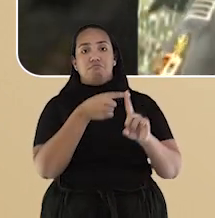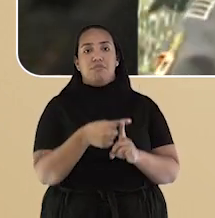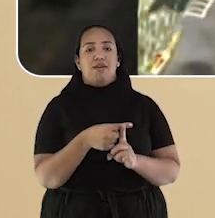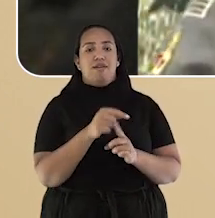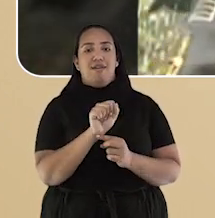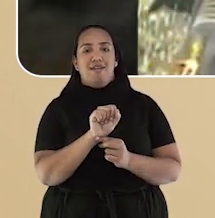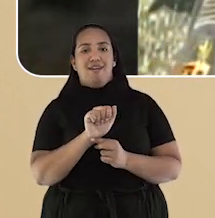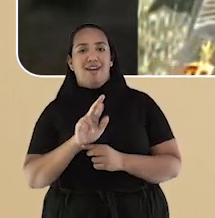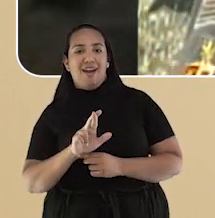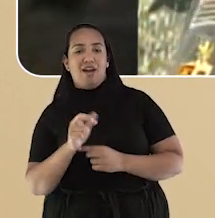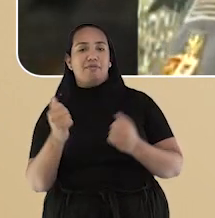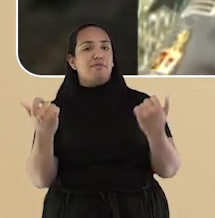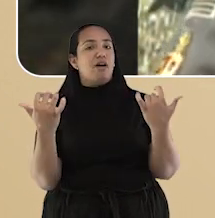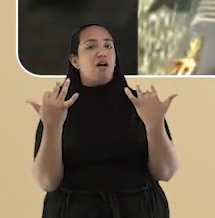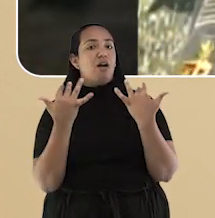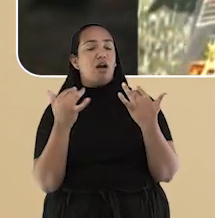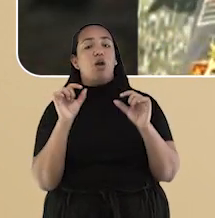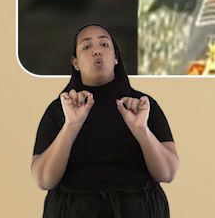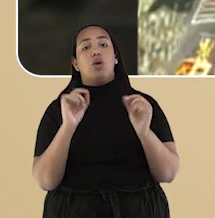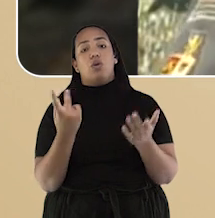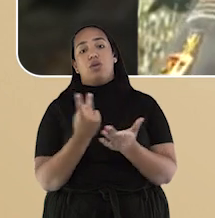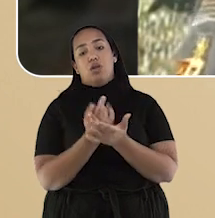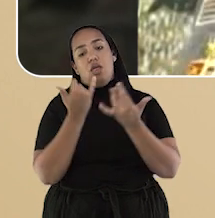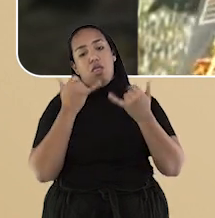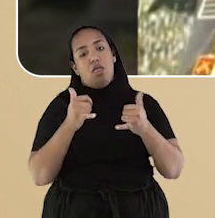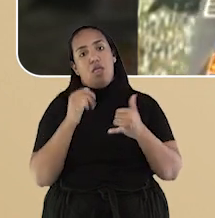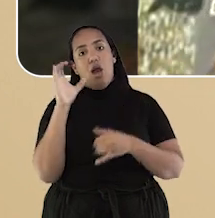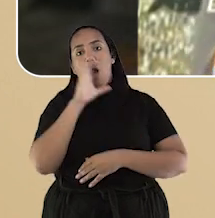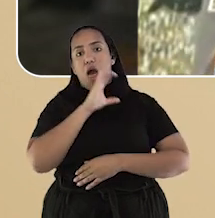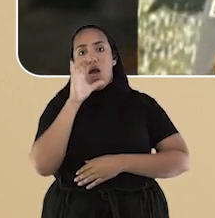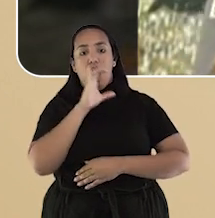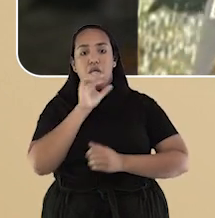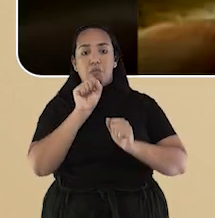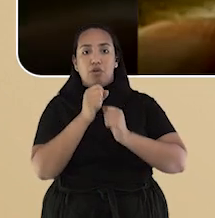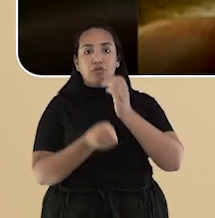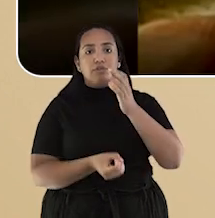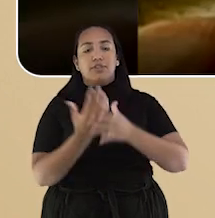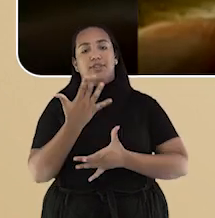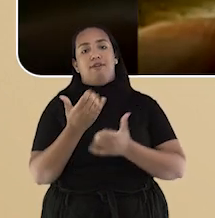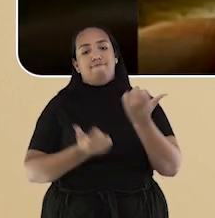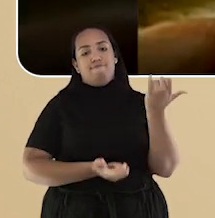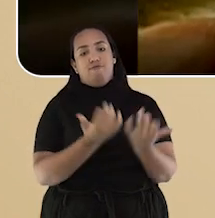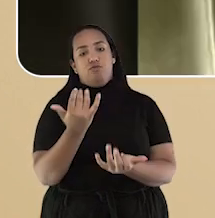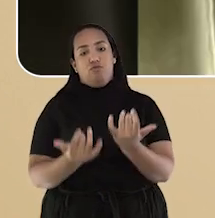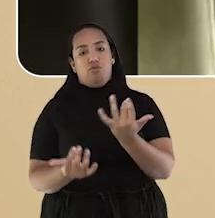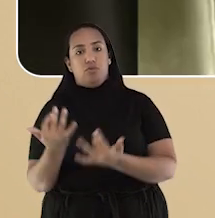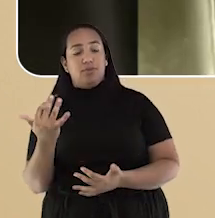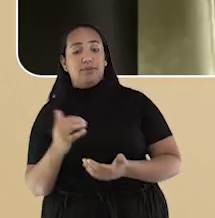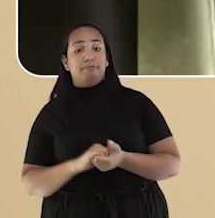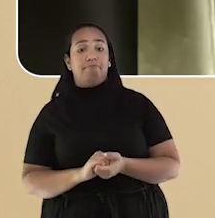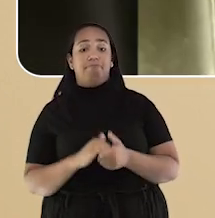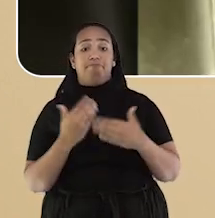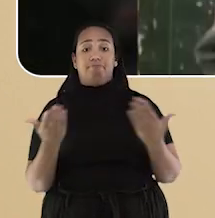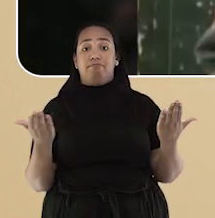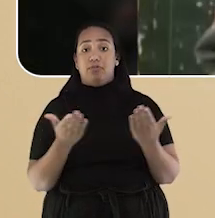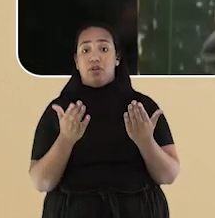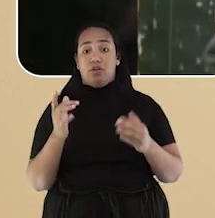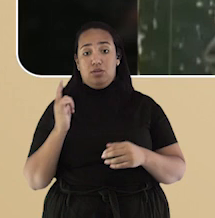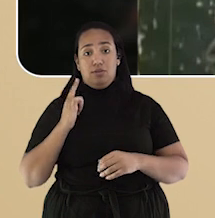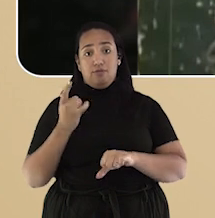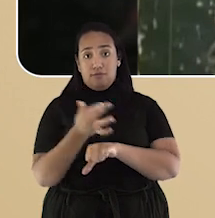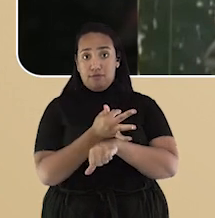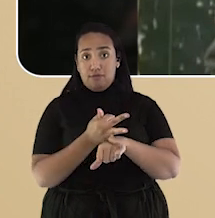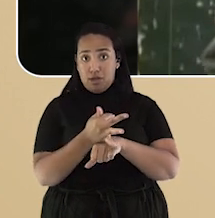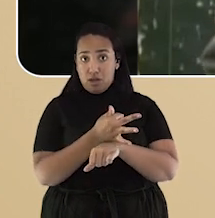e aquilo fez com que a rede esquente e haja curto-circuito, eventualmente, até um próprio incêndio. Com a proximidade do feriado de finados, o